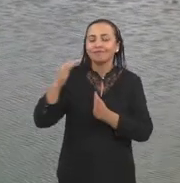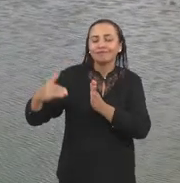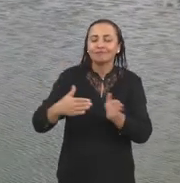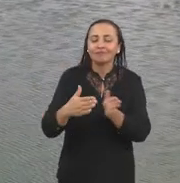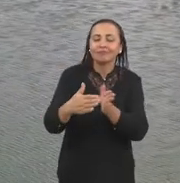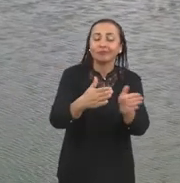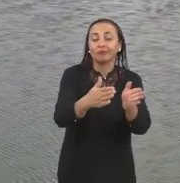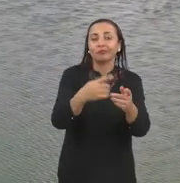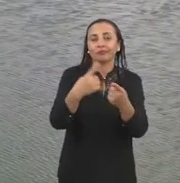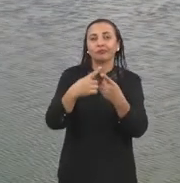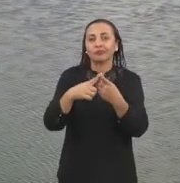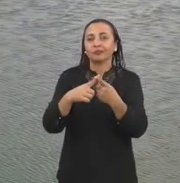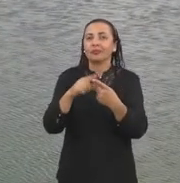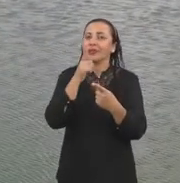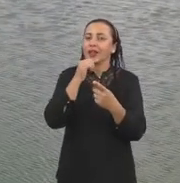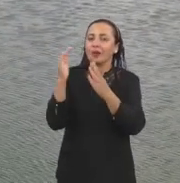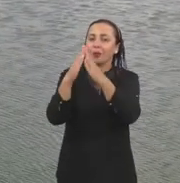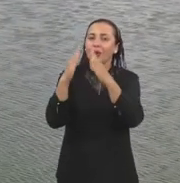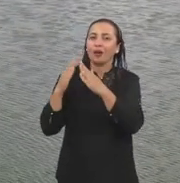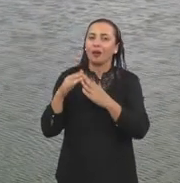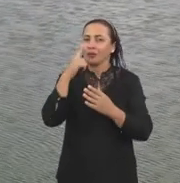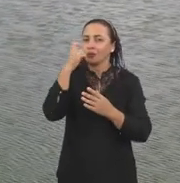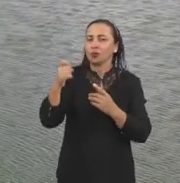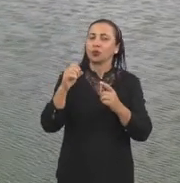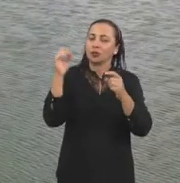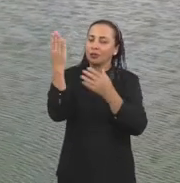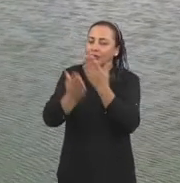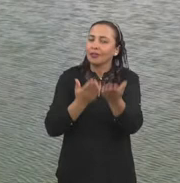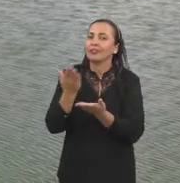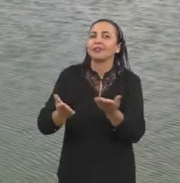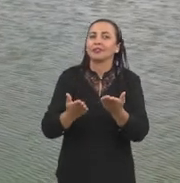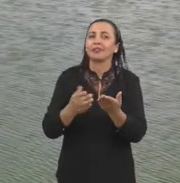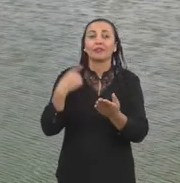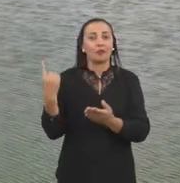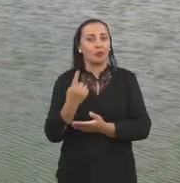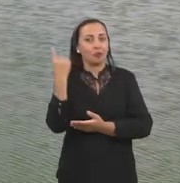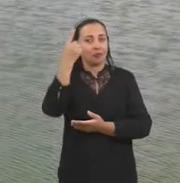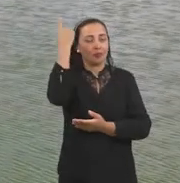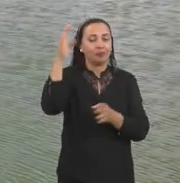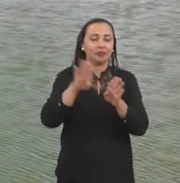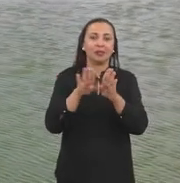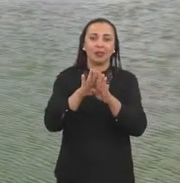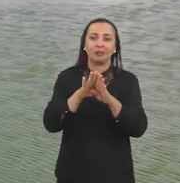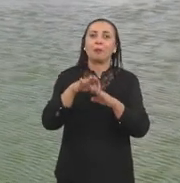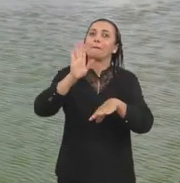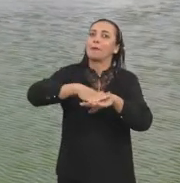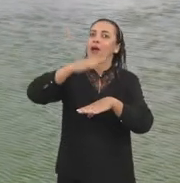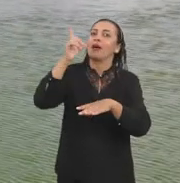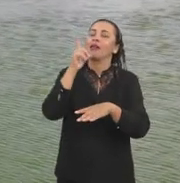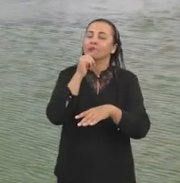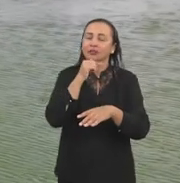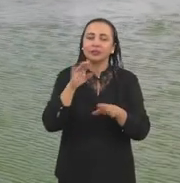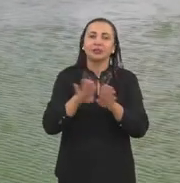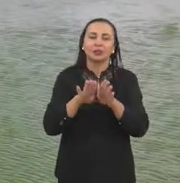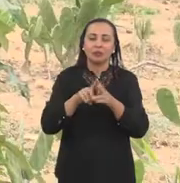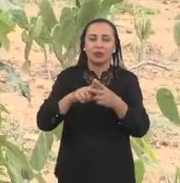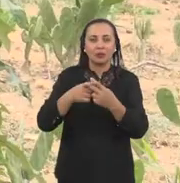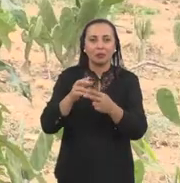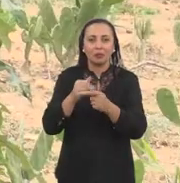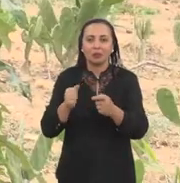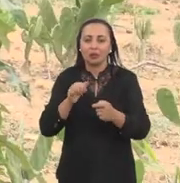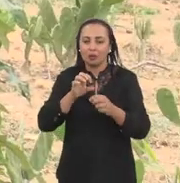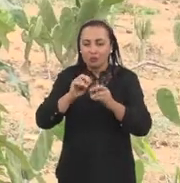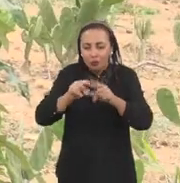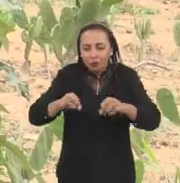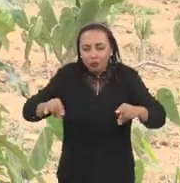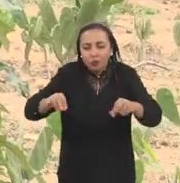para os nossos mananciais, com a água residuária tratada. Além de estar aumentando a disponibilidade hídrica, a